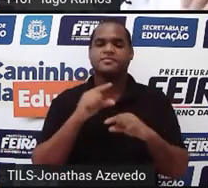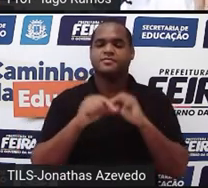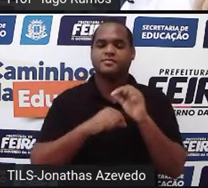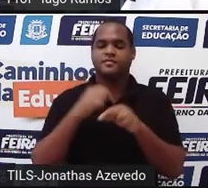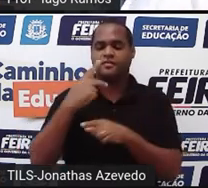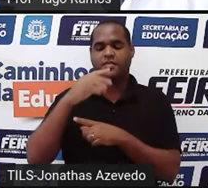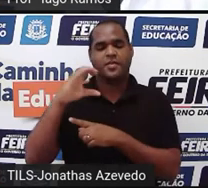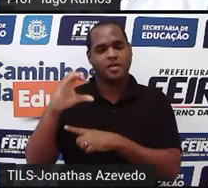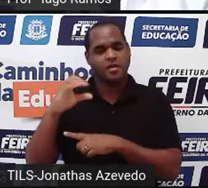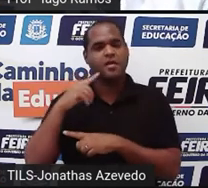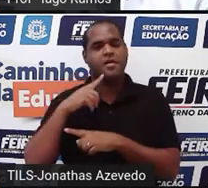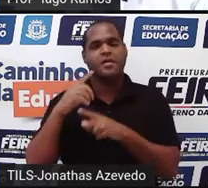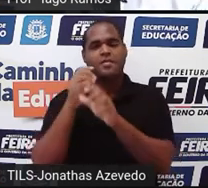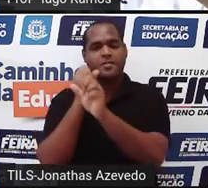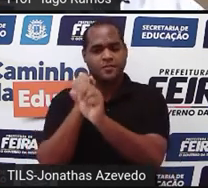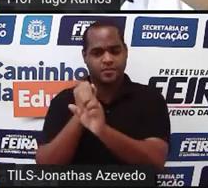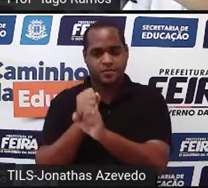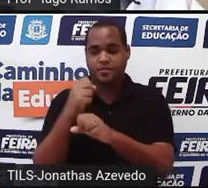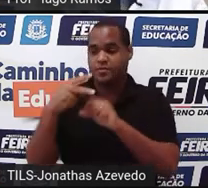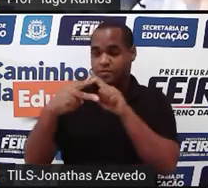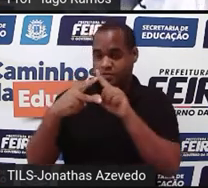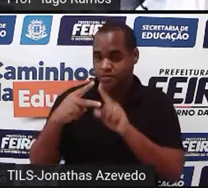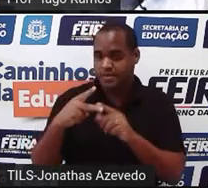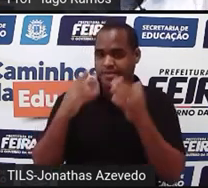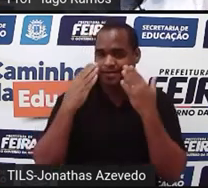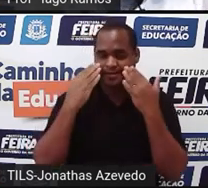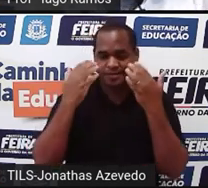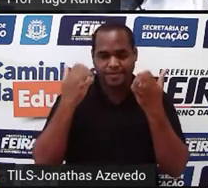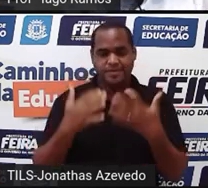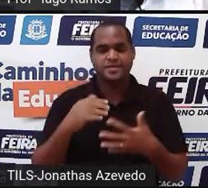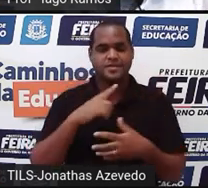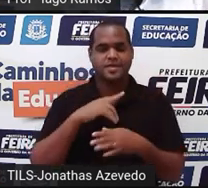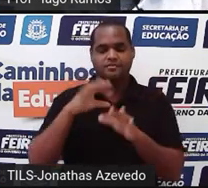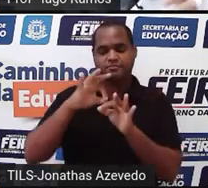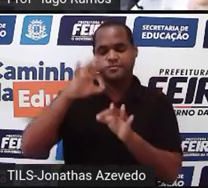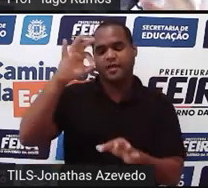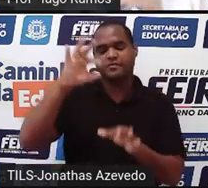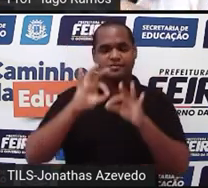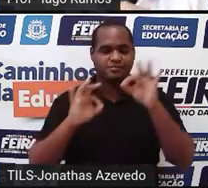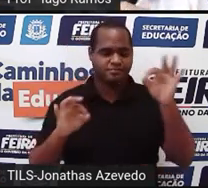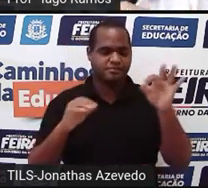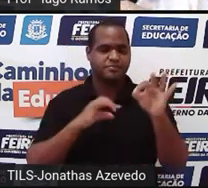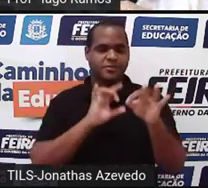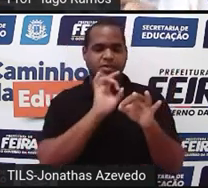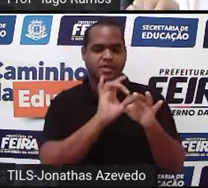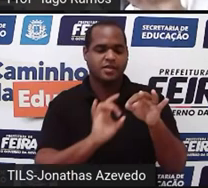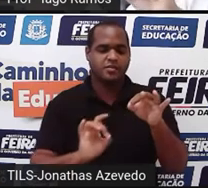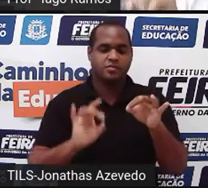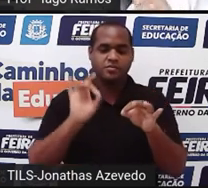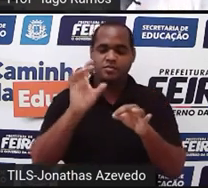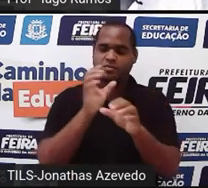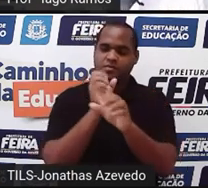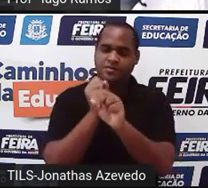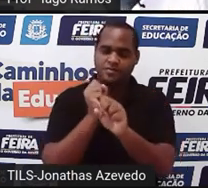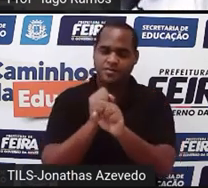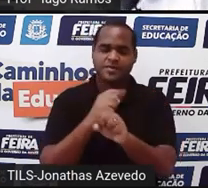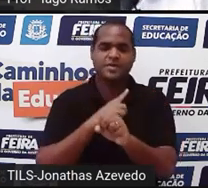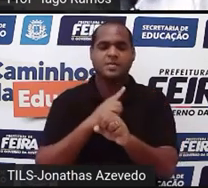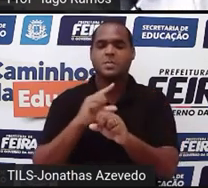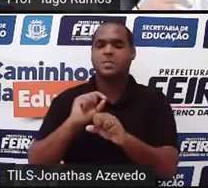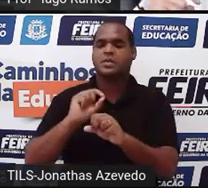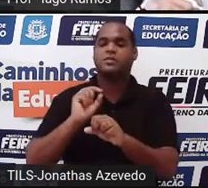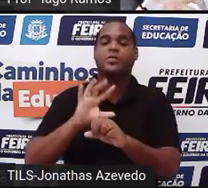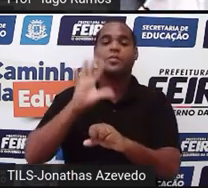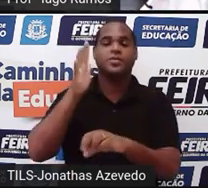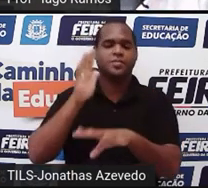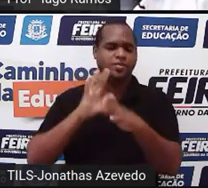cartesiano, coloca as duas equações, aparecem duas retas. Para cada equação uma reta. Veja o que vai acontecer com